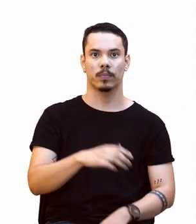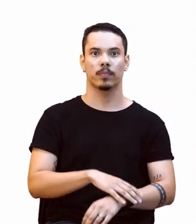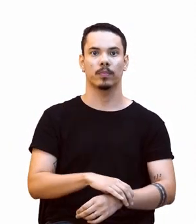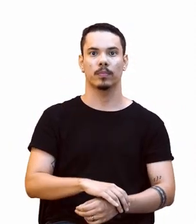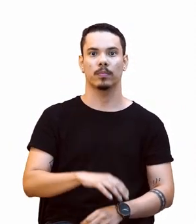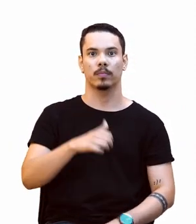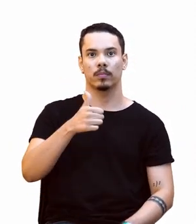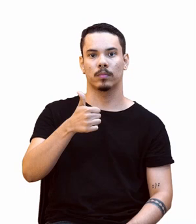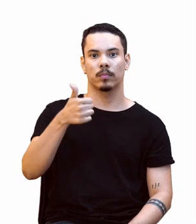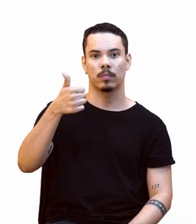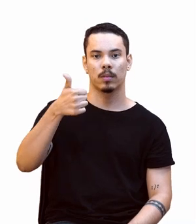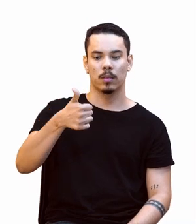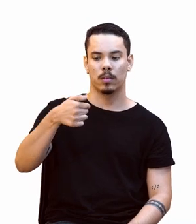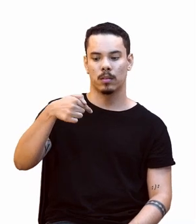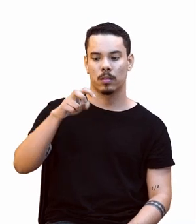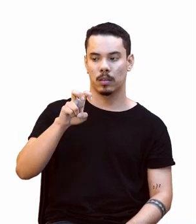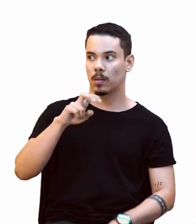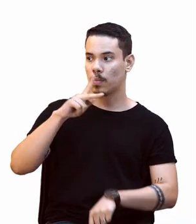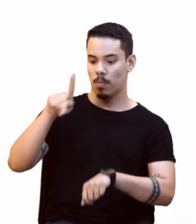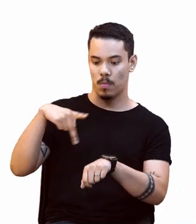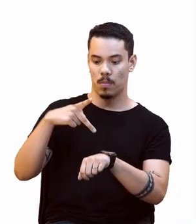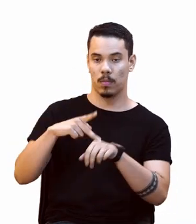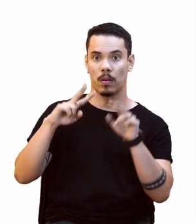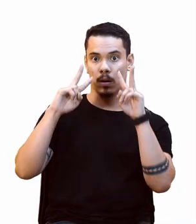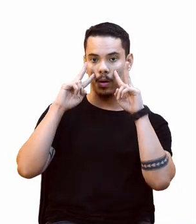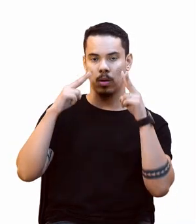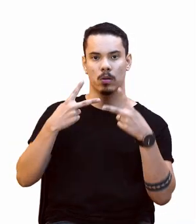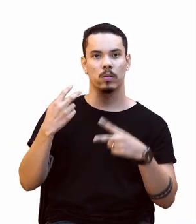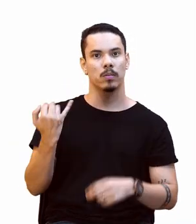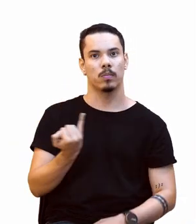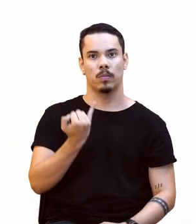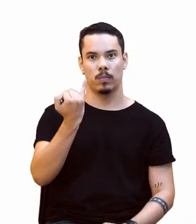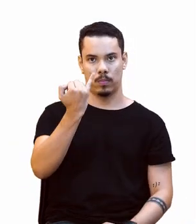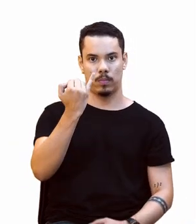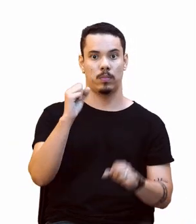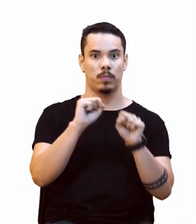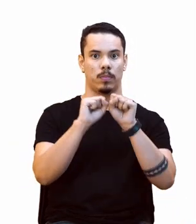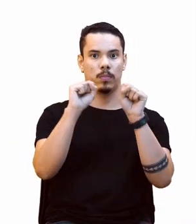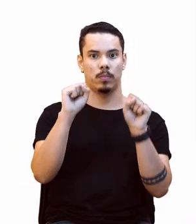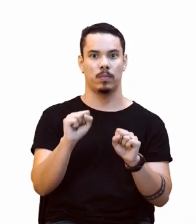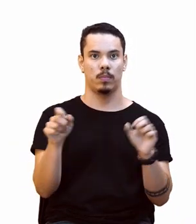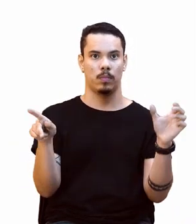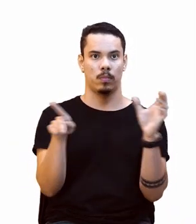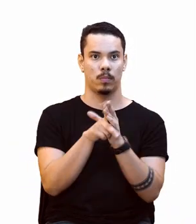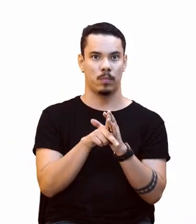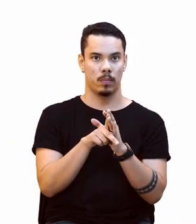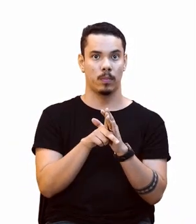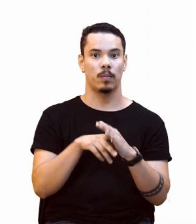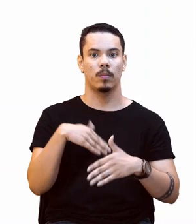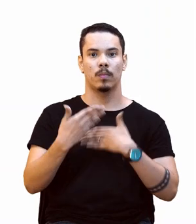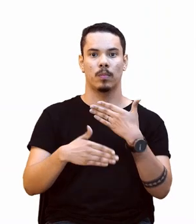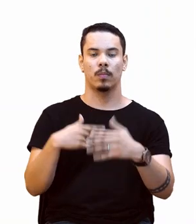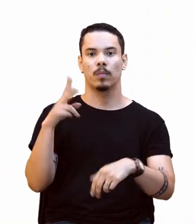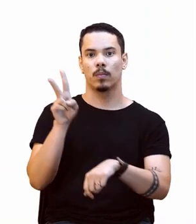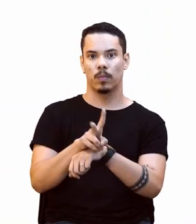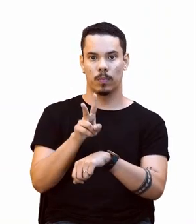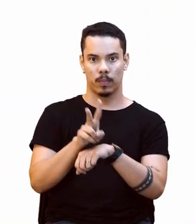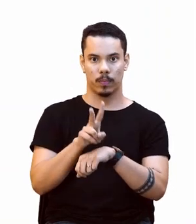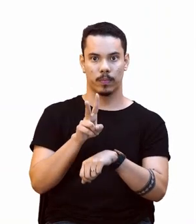75 países reconheceram a relevância de sistemas nacionais dessas unidades de conservação, o C,